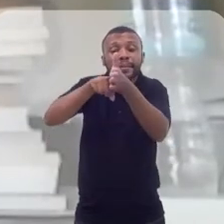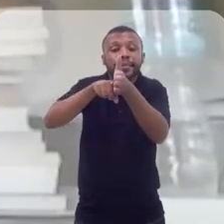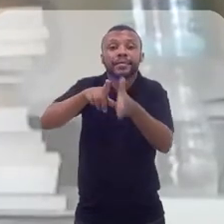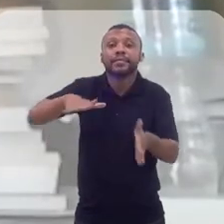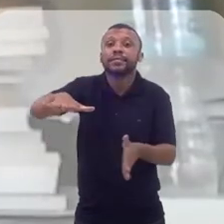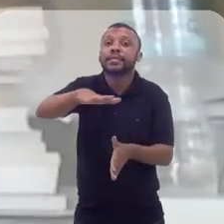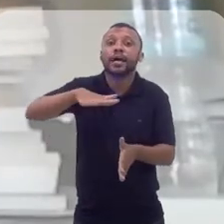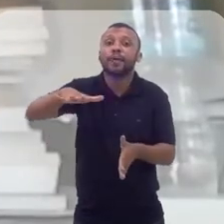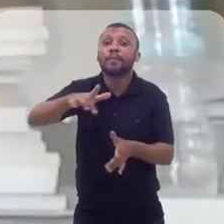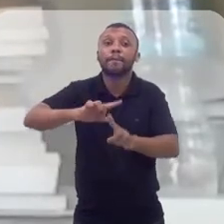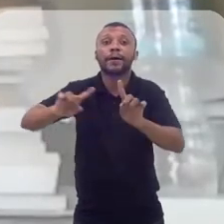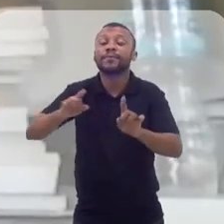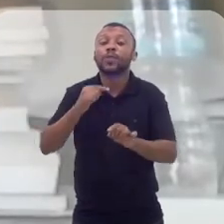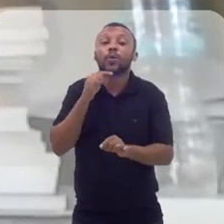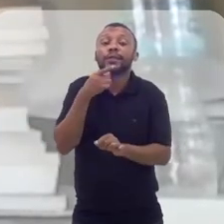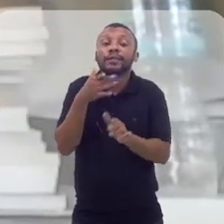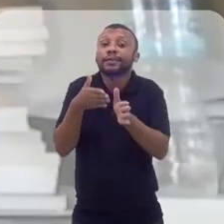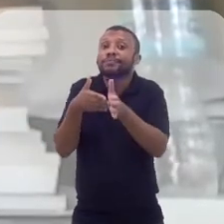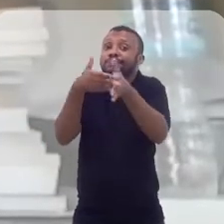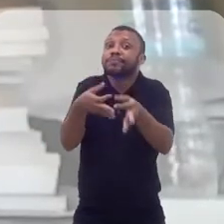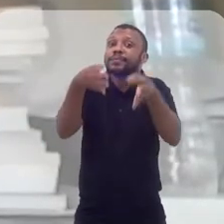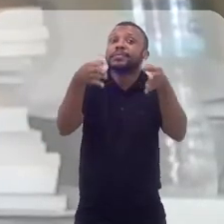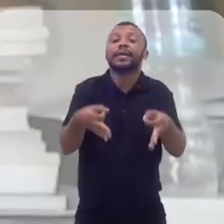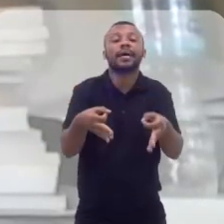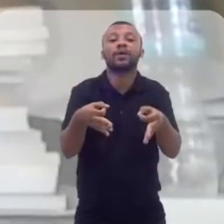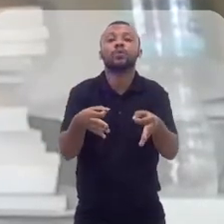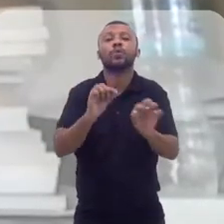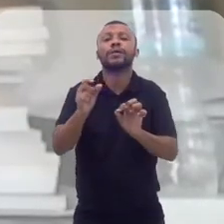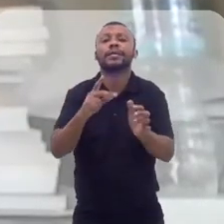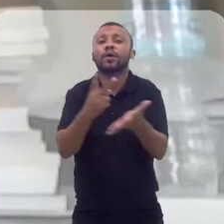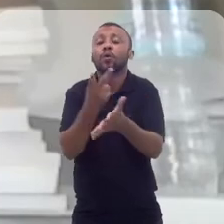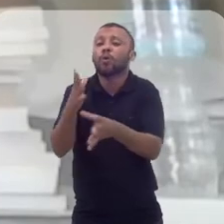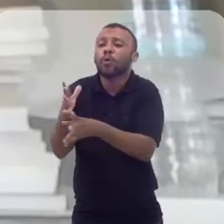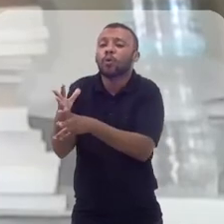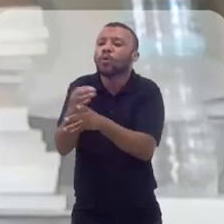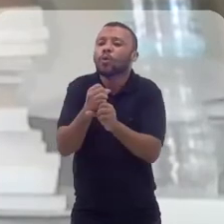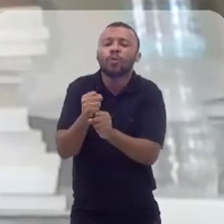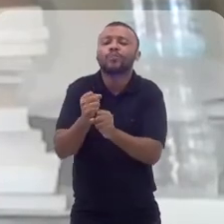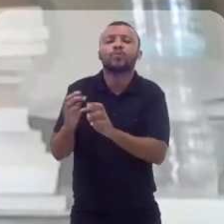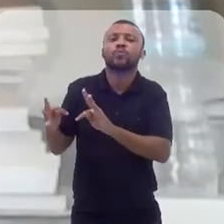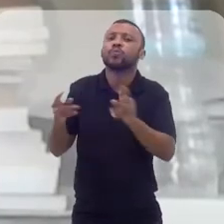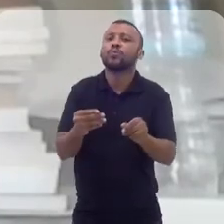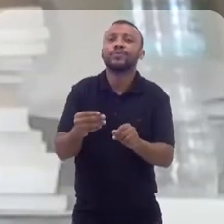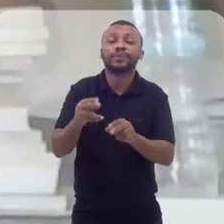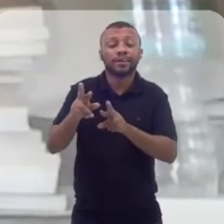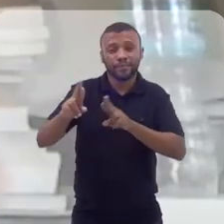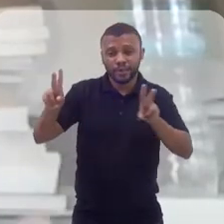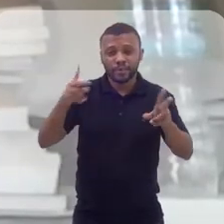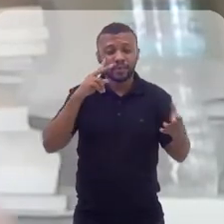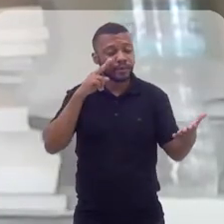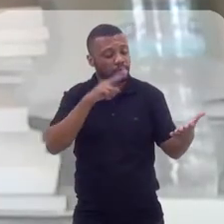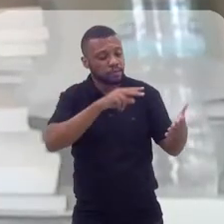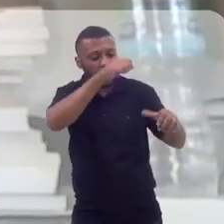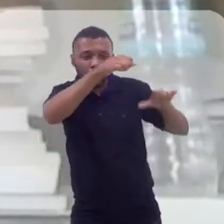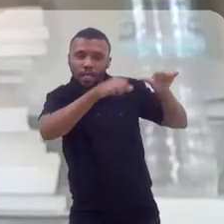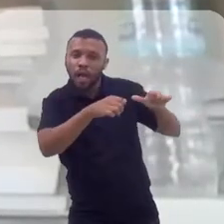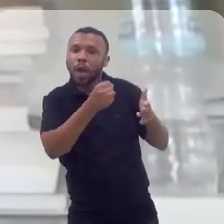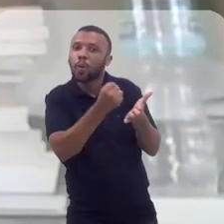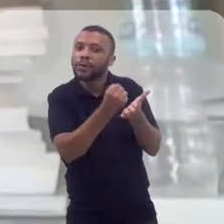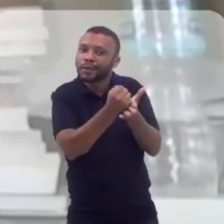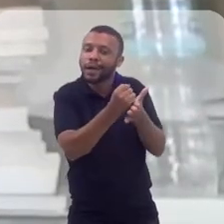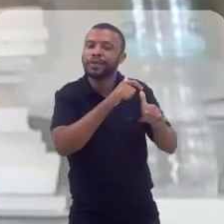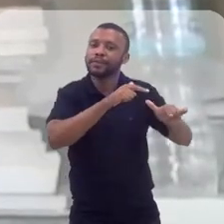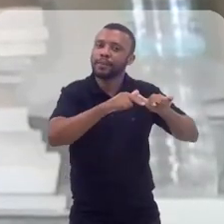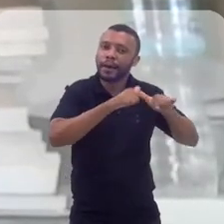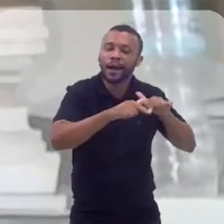você não consegue ser fidedigno, porque você não sabe exatamente a totalidade. É diferente de quando você mede pelos contratos, contratos tributários,